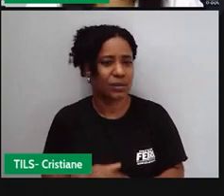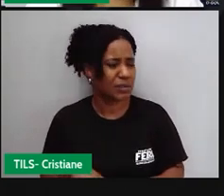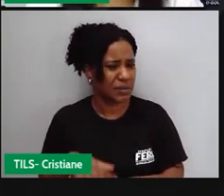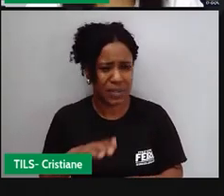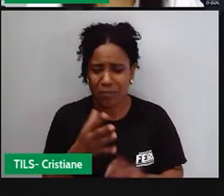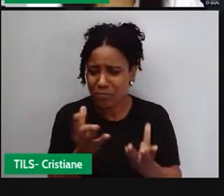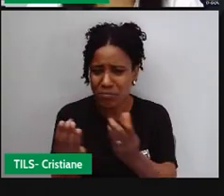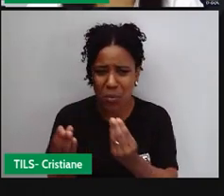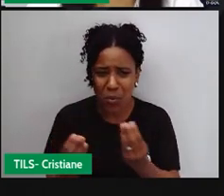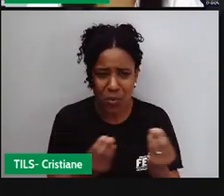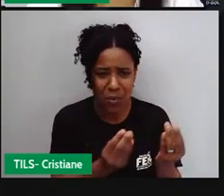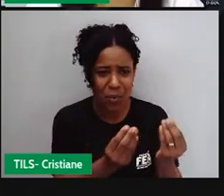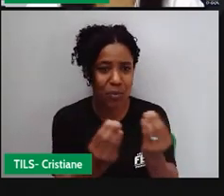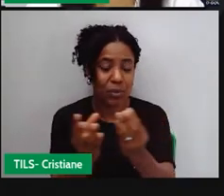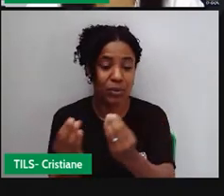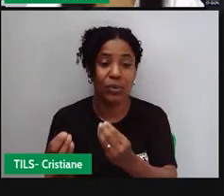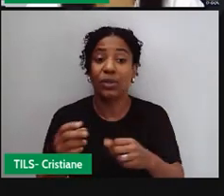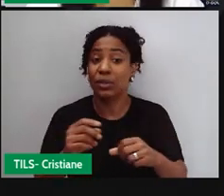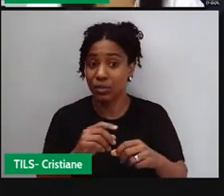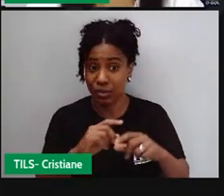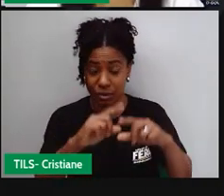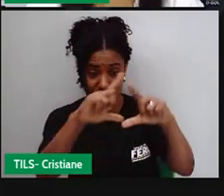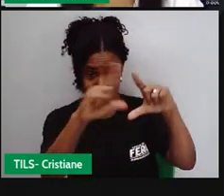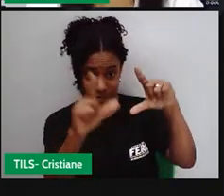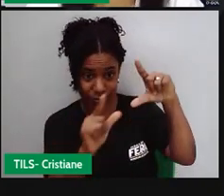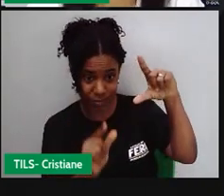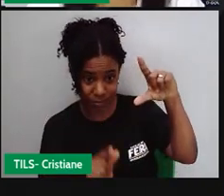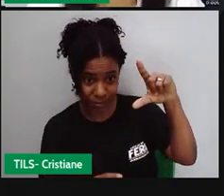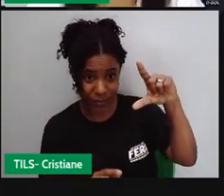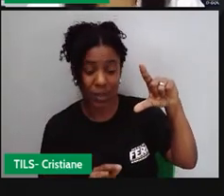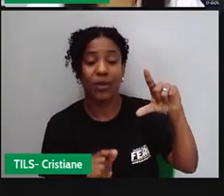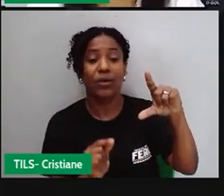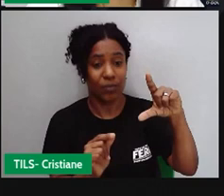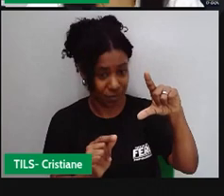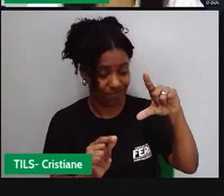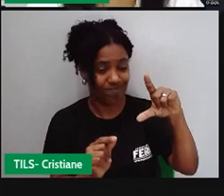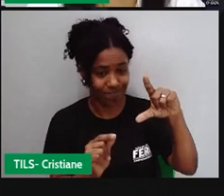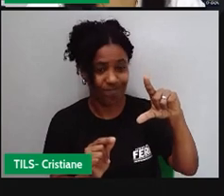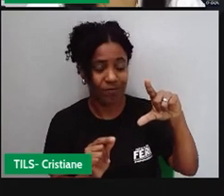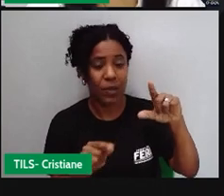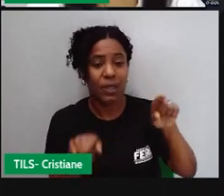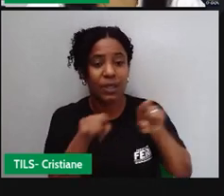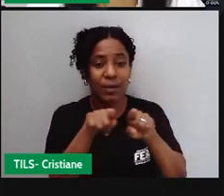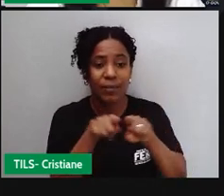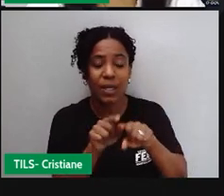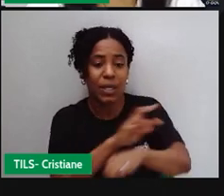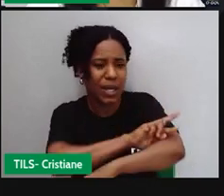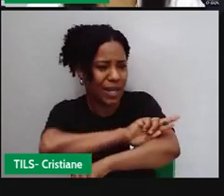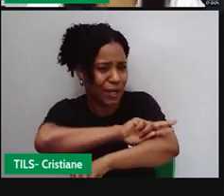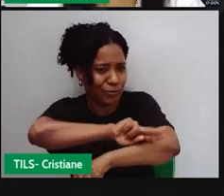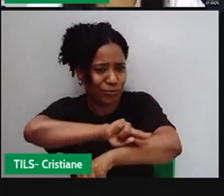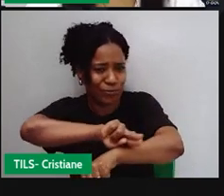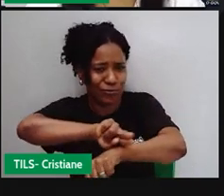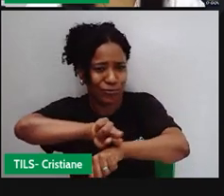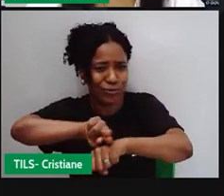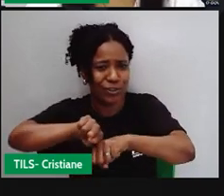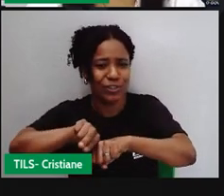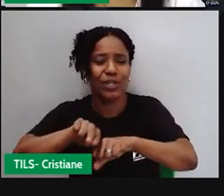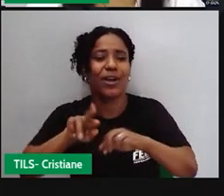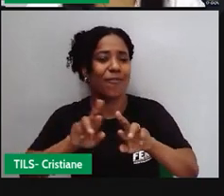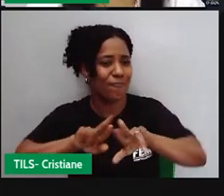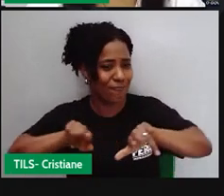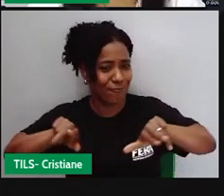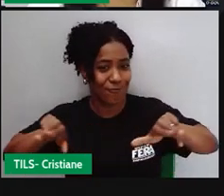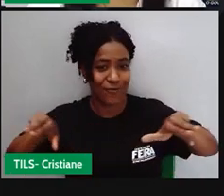africanos, né? fugidos que eram escravizados, mas também outras etnias se encontravam ali, né? Se